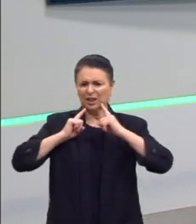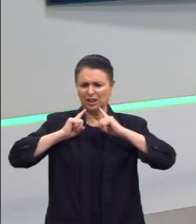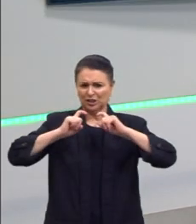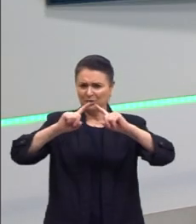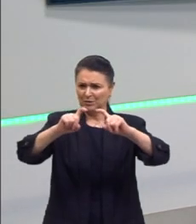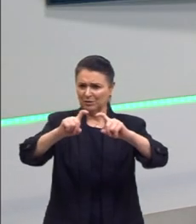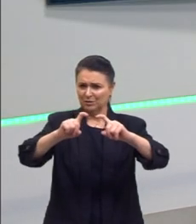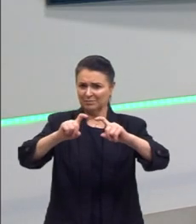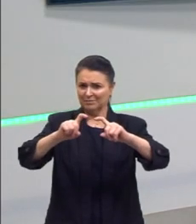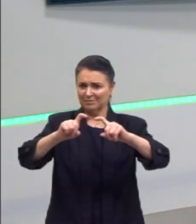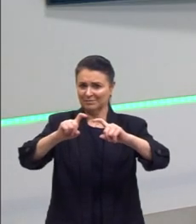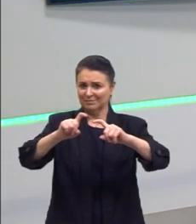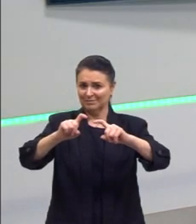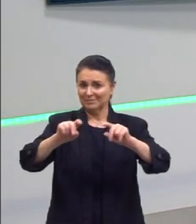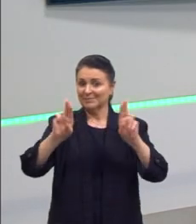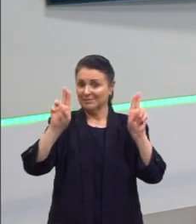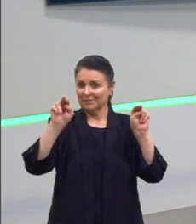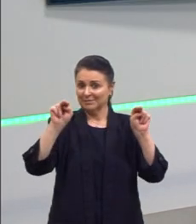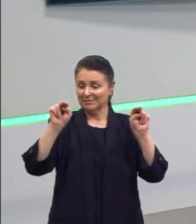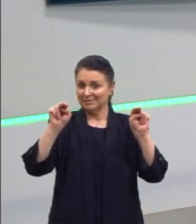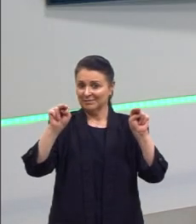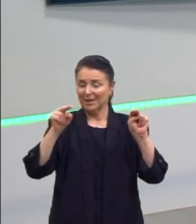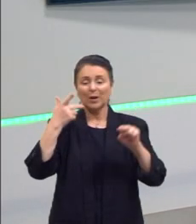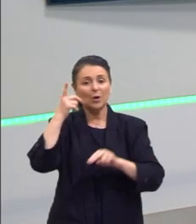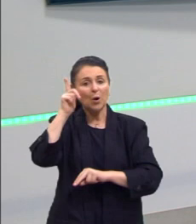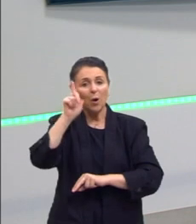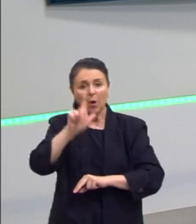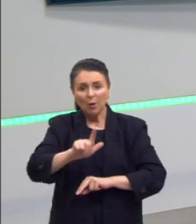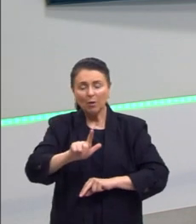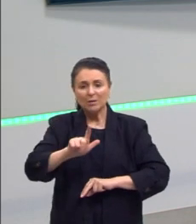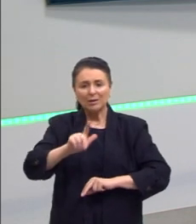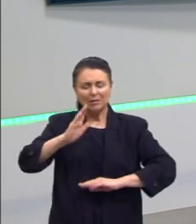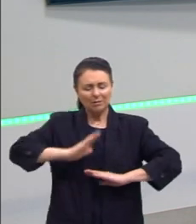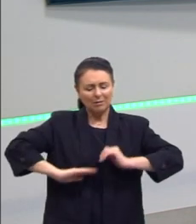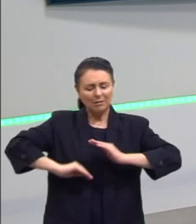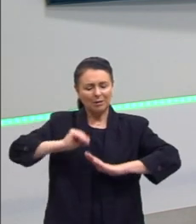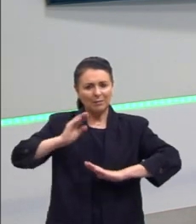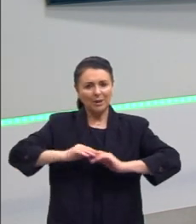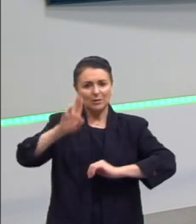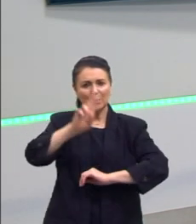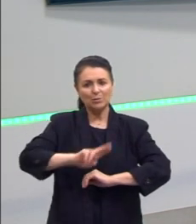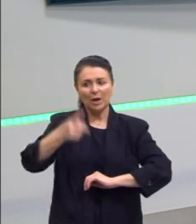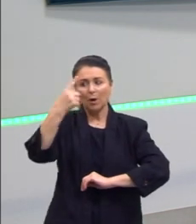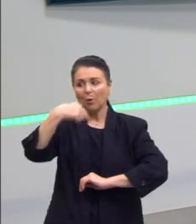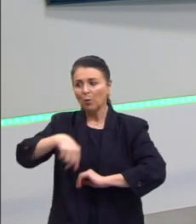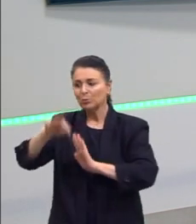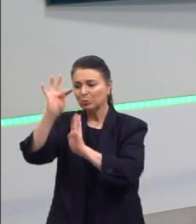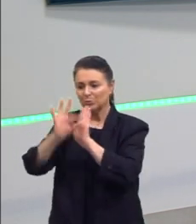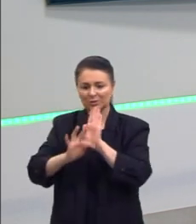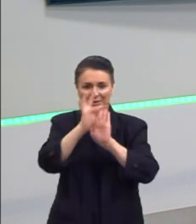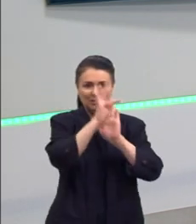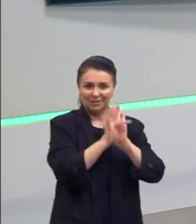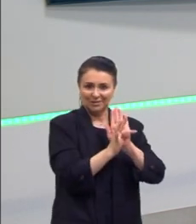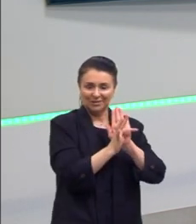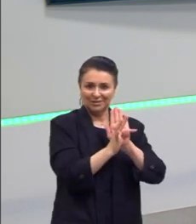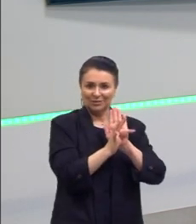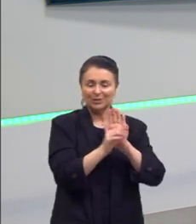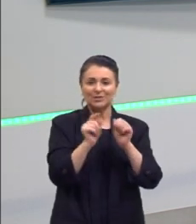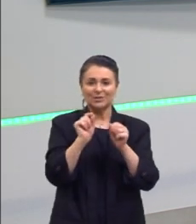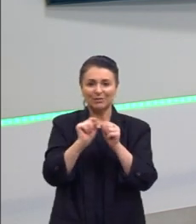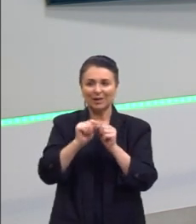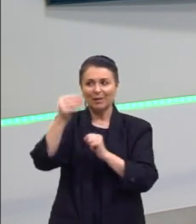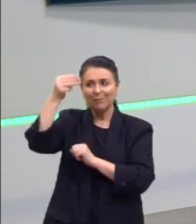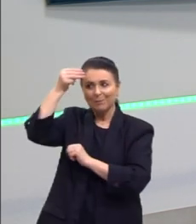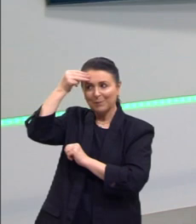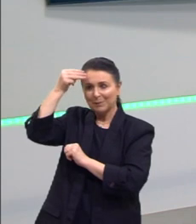sobre a temática é conseguir acionar esses outros textos que a gente tem quando a gente consulta lá na nossa